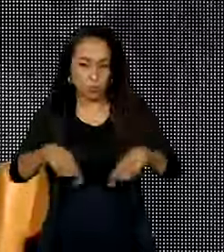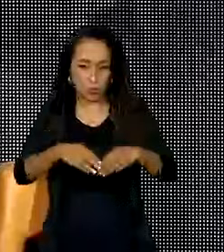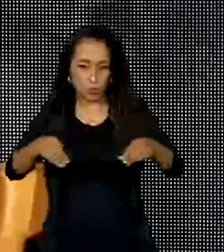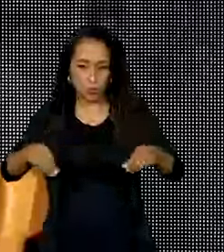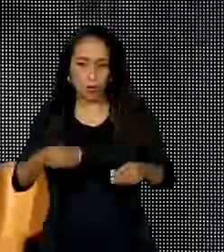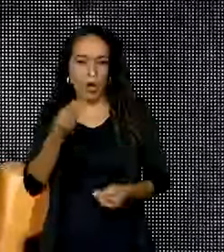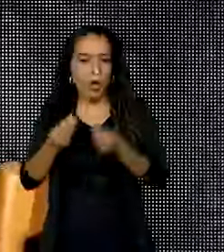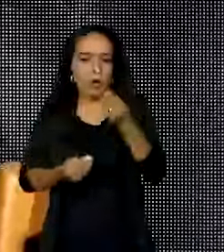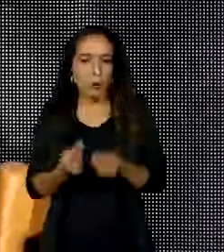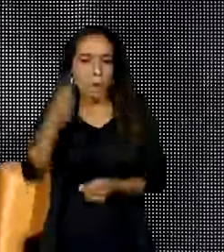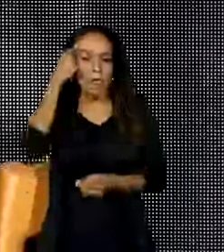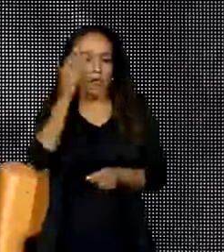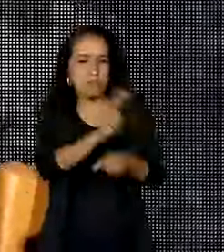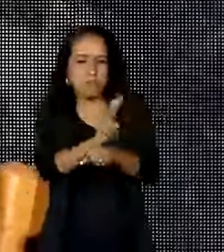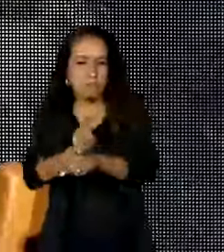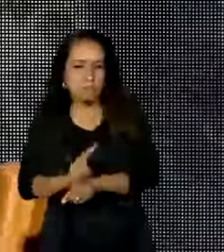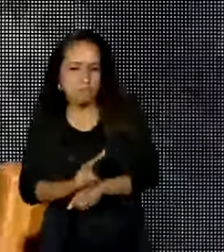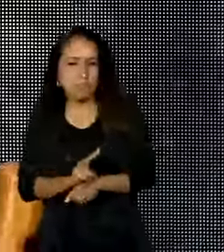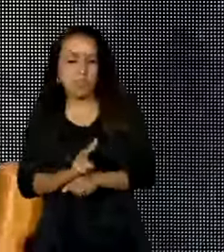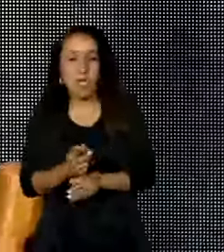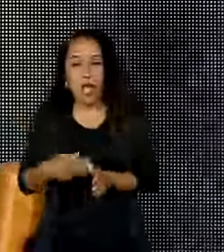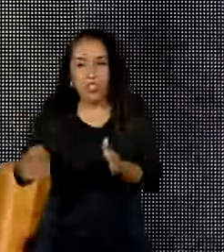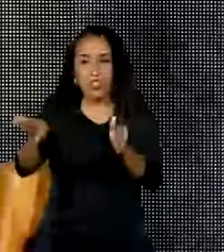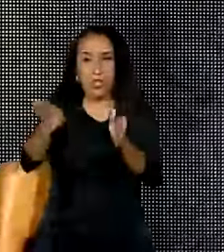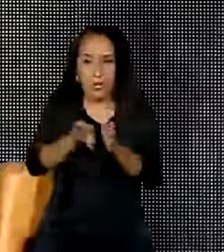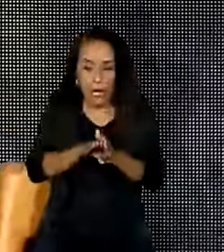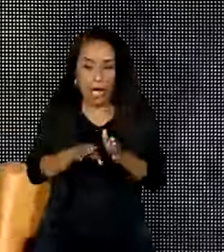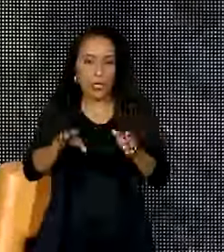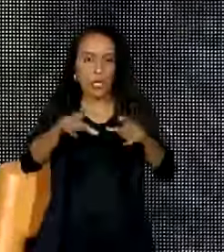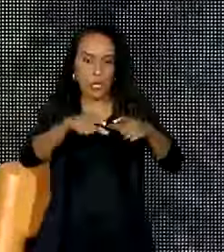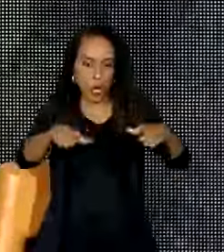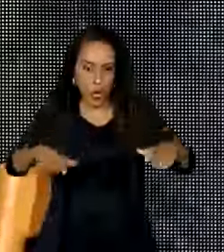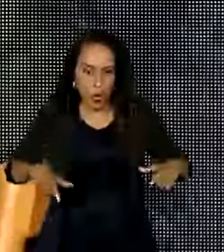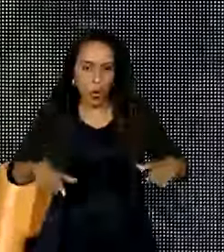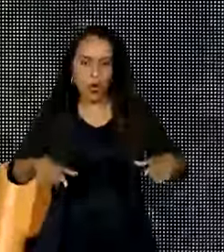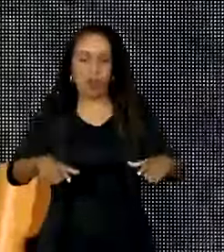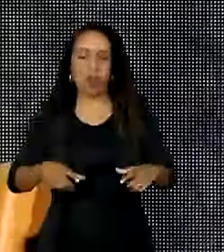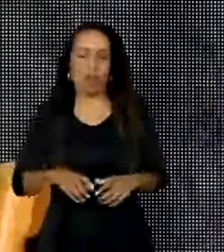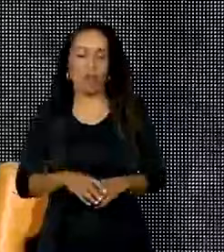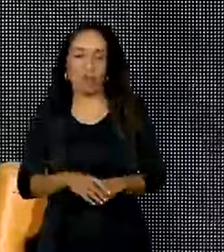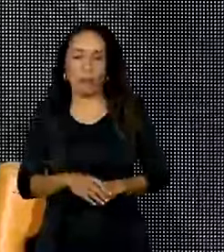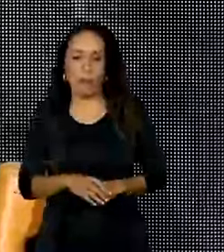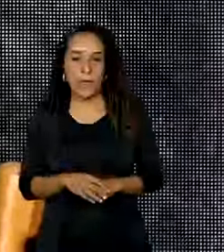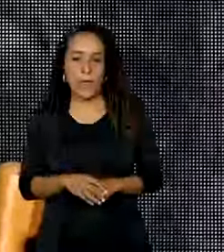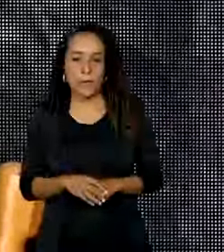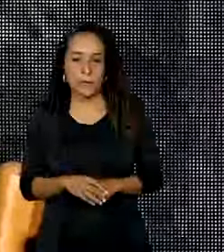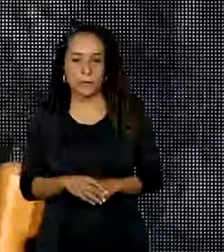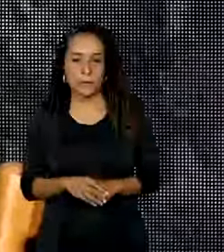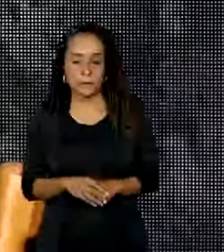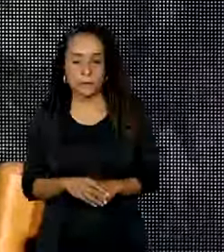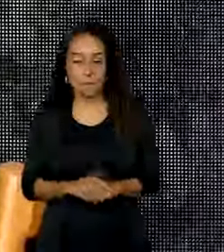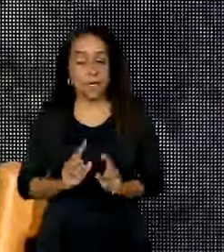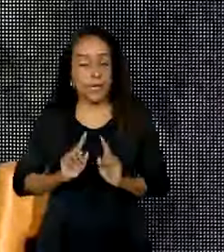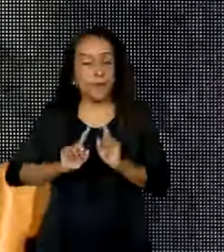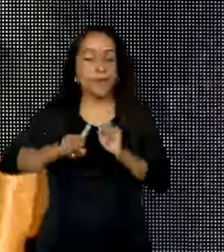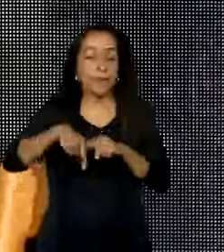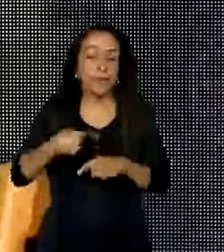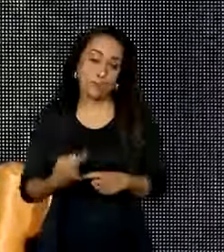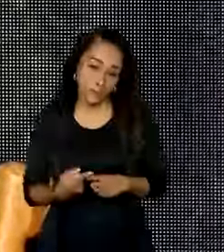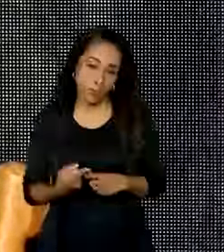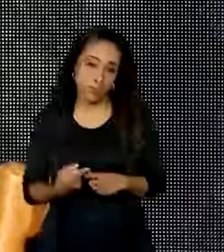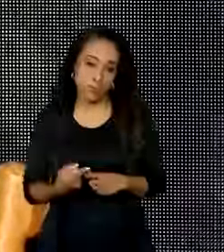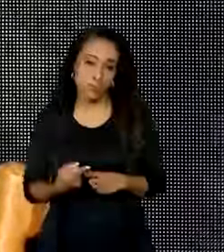nós vamos pensar essa proteção desde a chegada nesses territórios e depois, né,